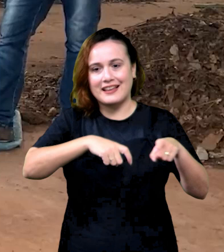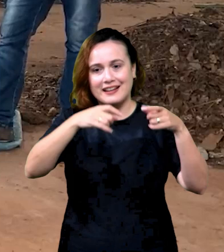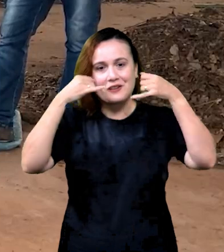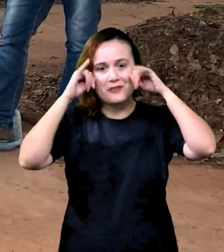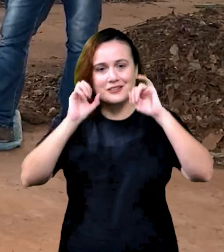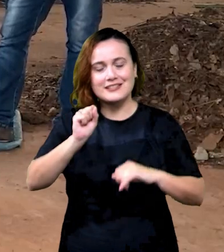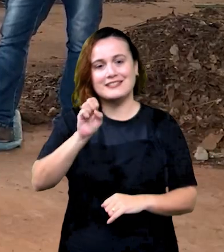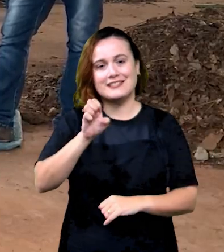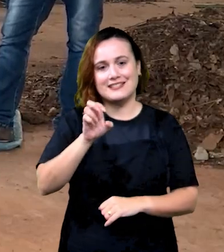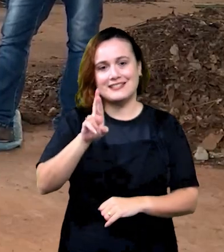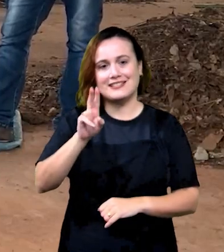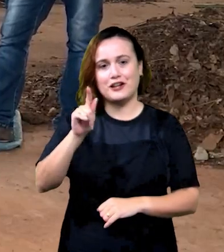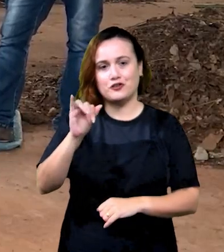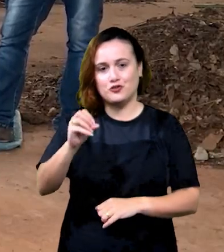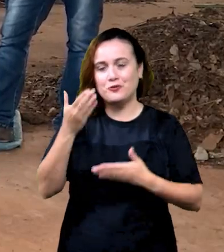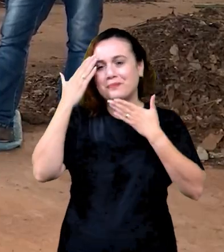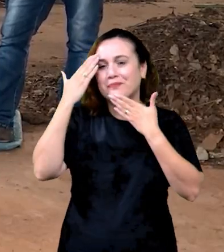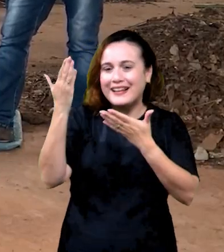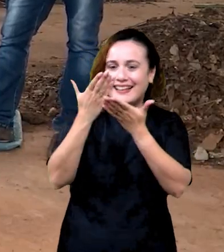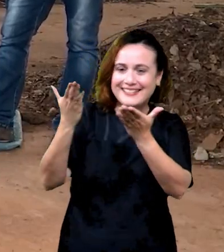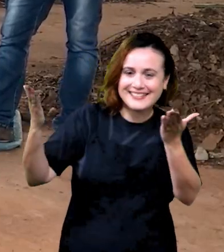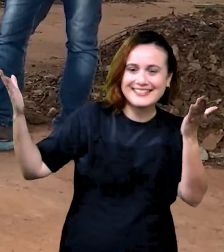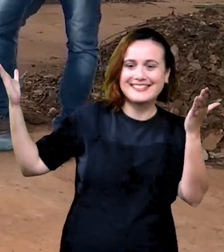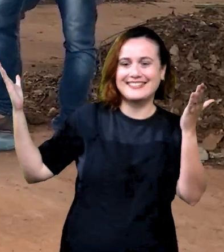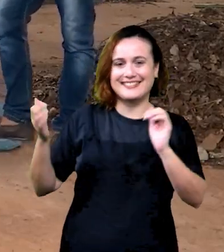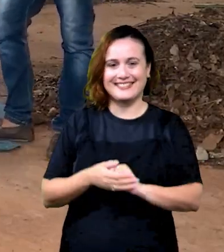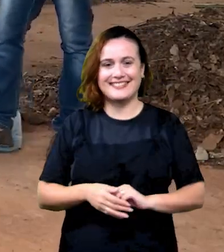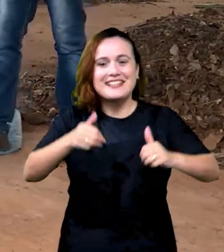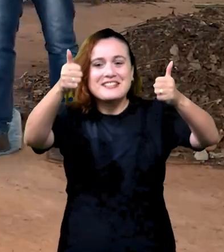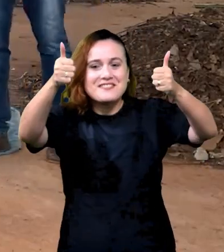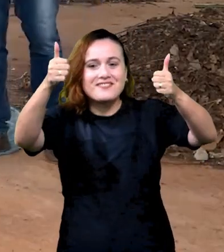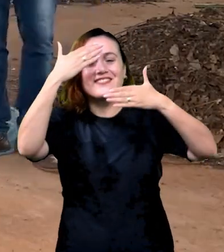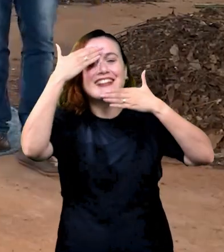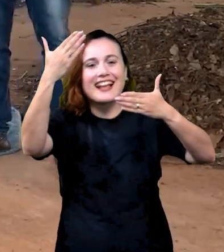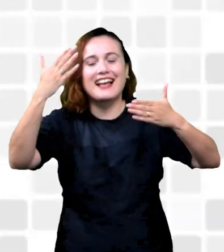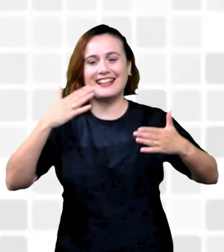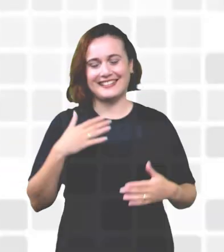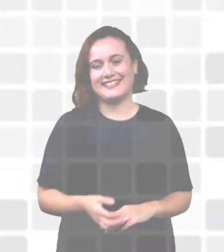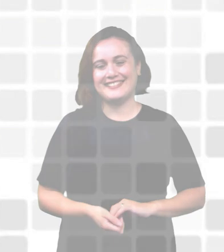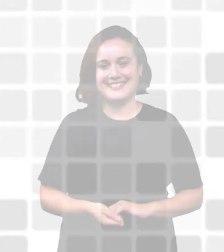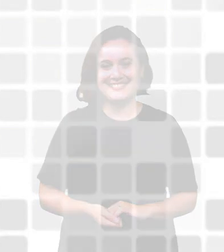gente agradece a todos eles. É isso aí, pessoal. Espero que tenham gostado.